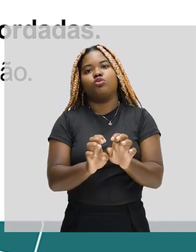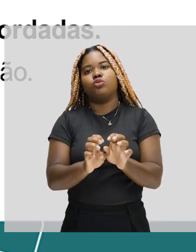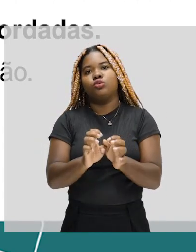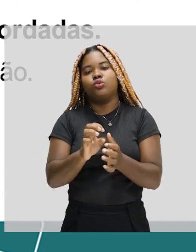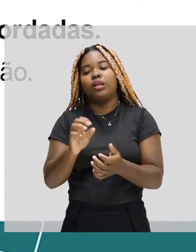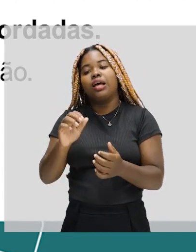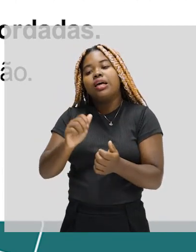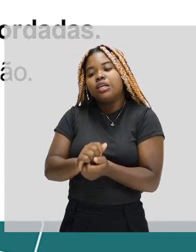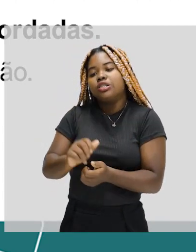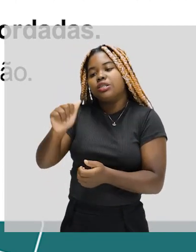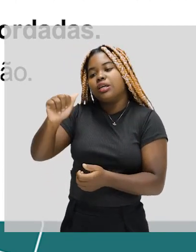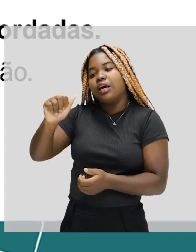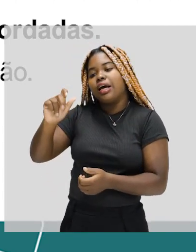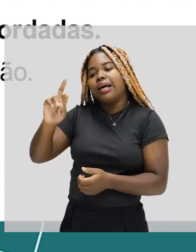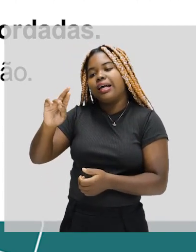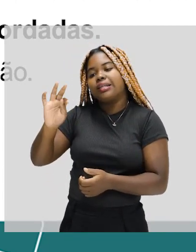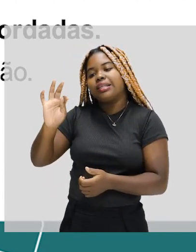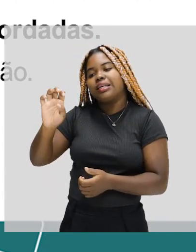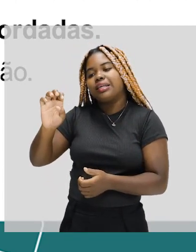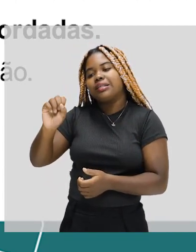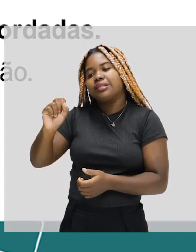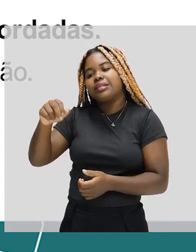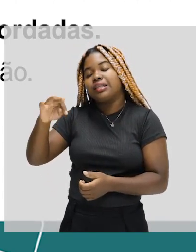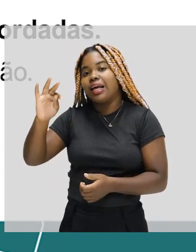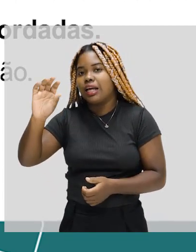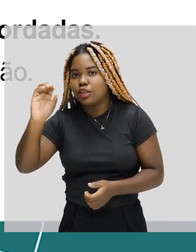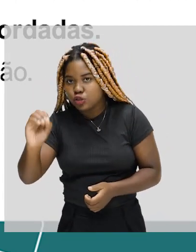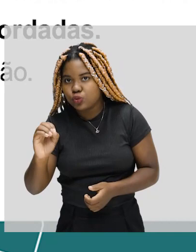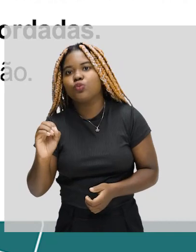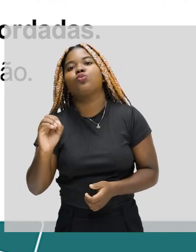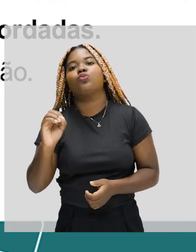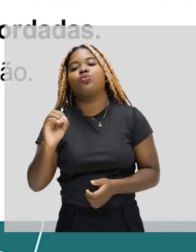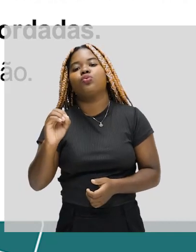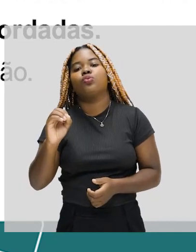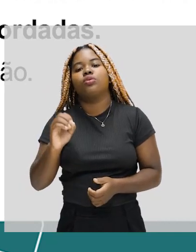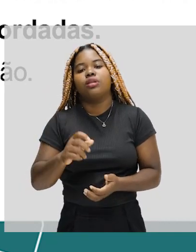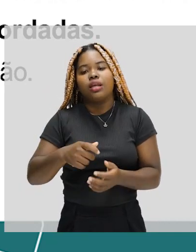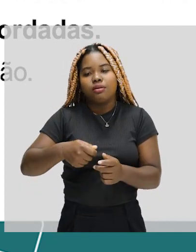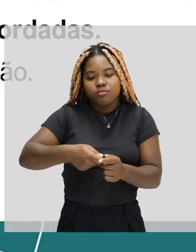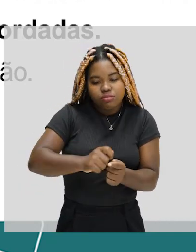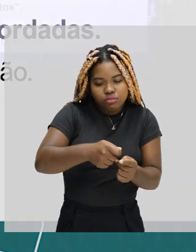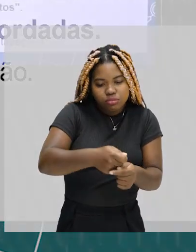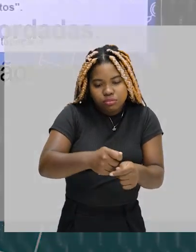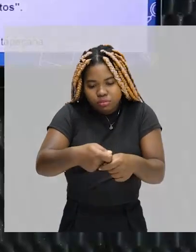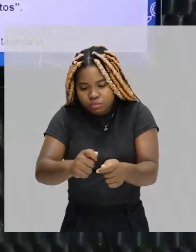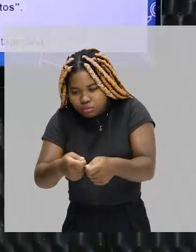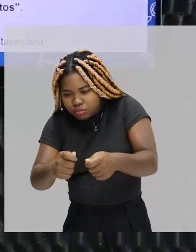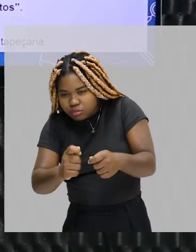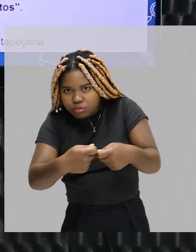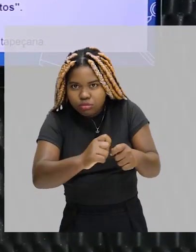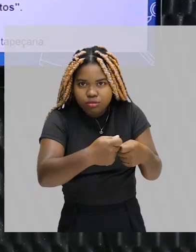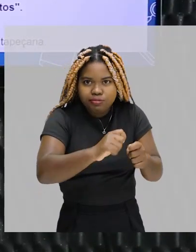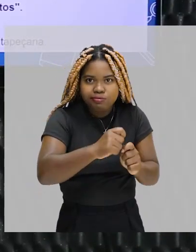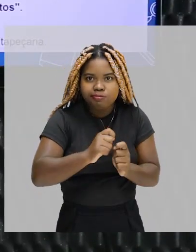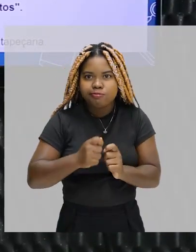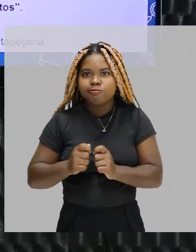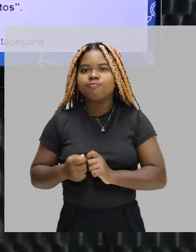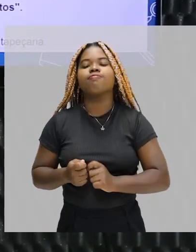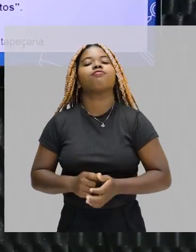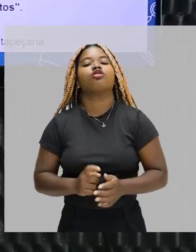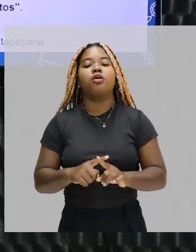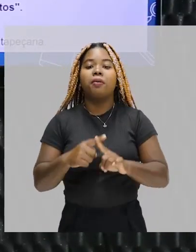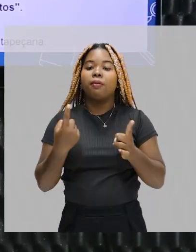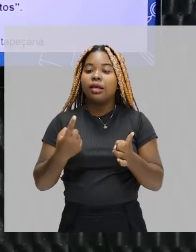seja, artesanal. Mas não quer dizer que o recurso final, o projeto final, a estrutura final, não tenha um processo